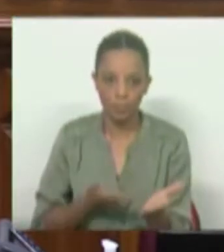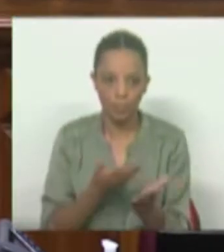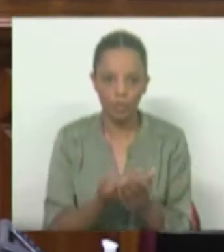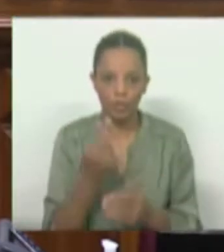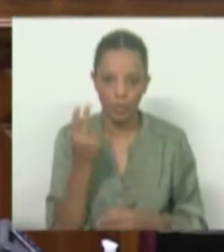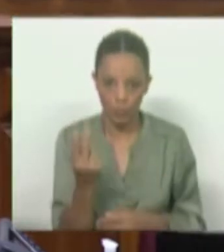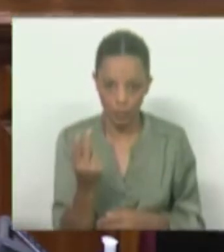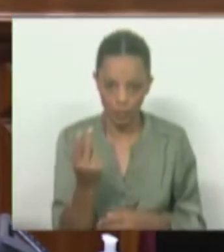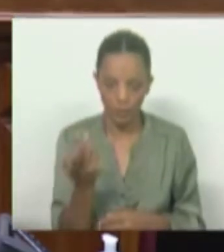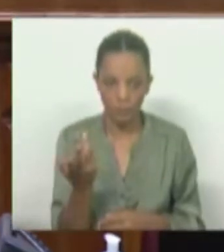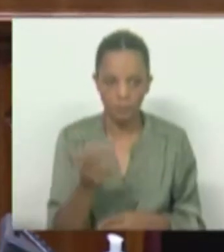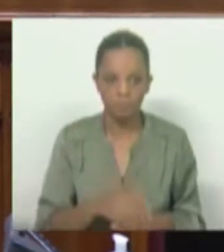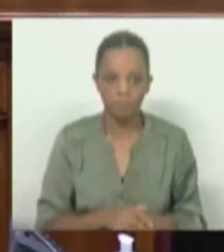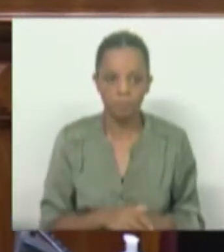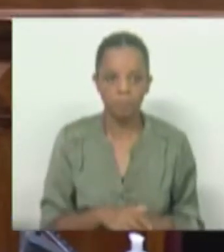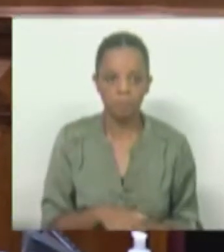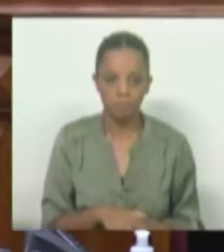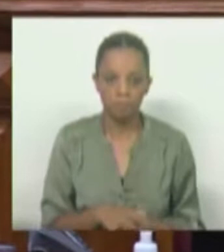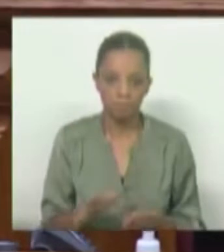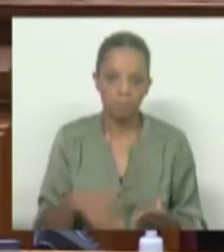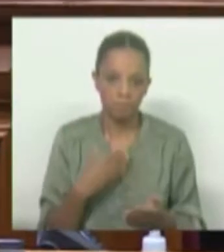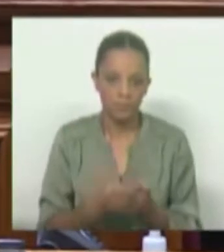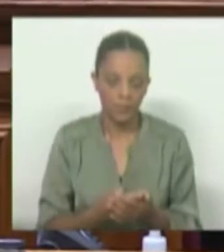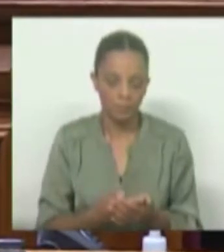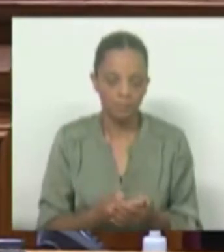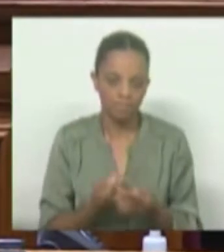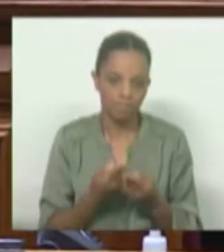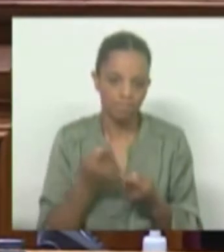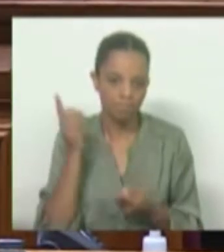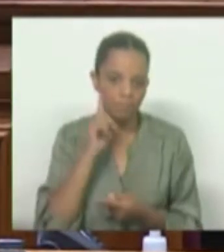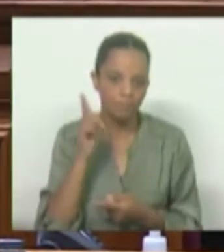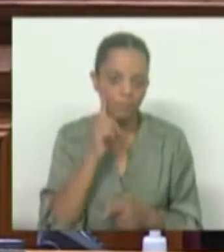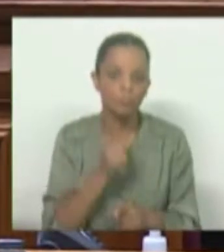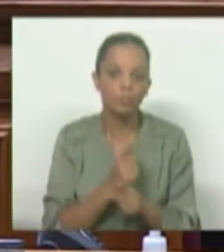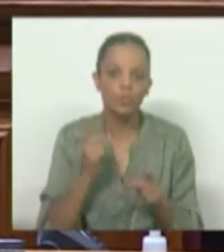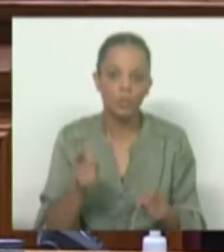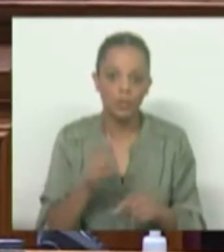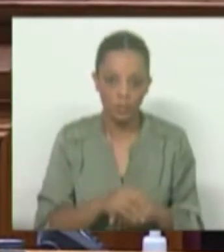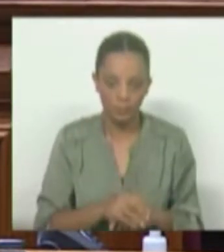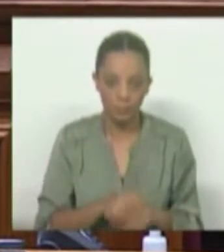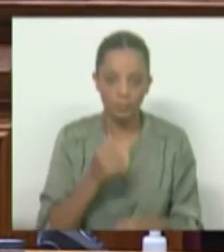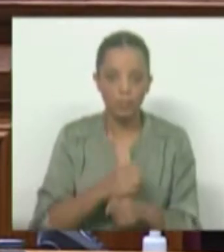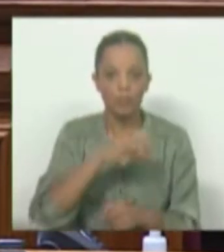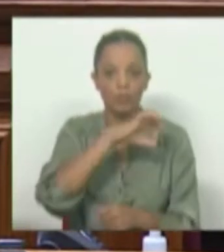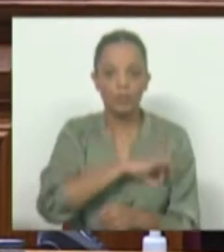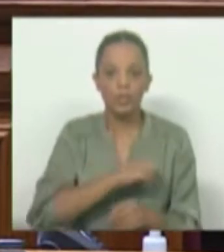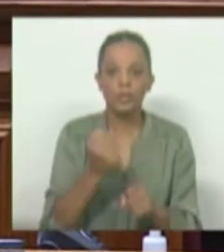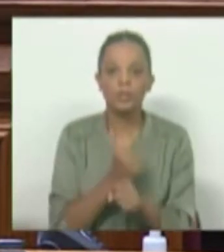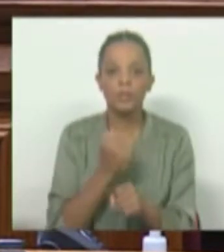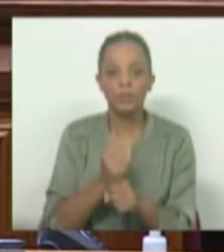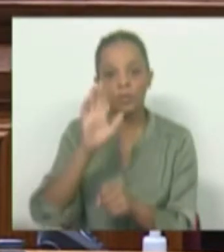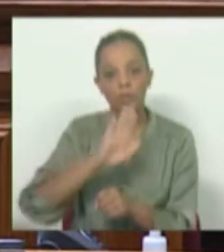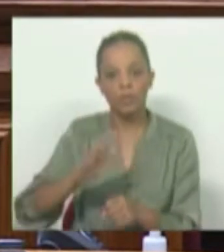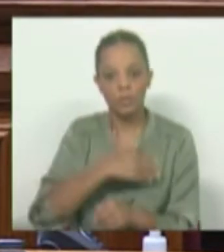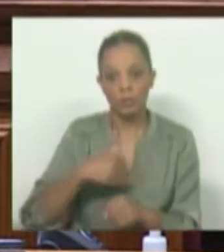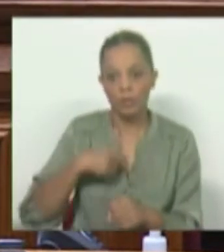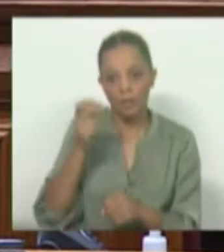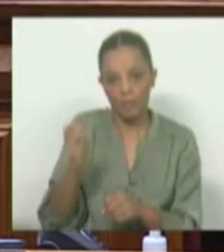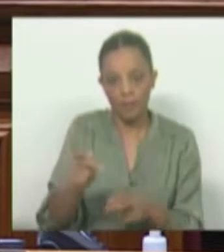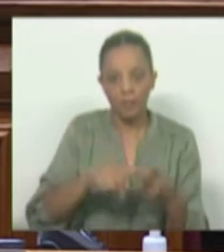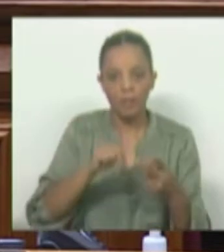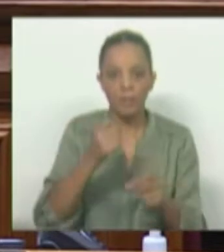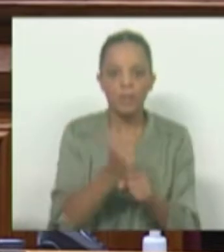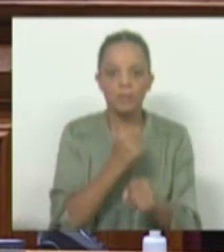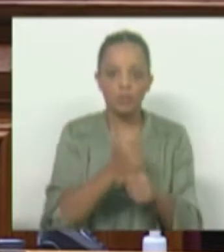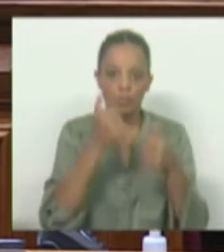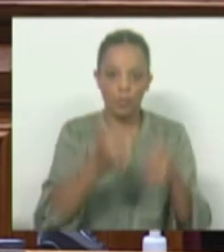verdade, elas fariam a diferença para fixar profissionais no Serviço Nacional de Saúde e para garantir melhores serviços à população.